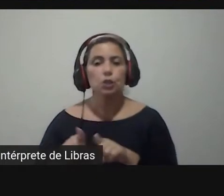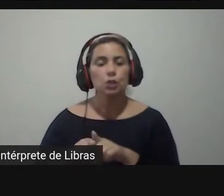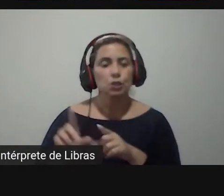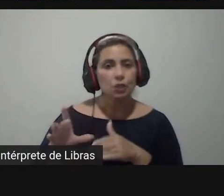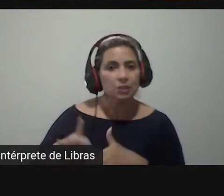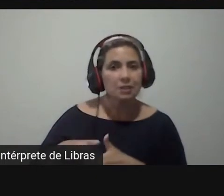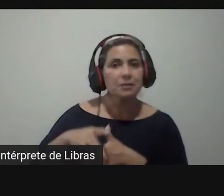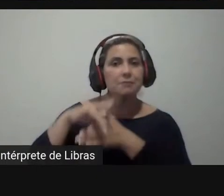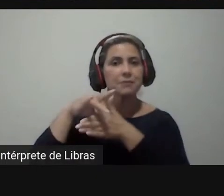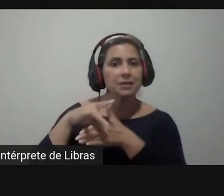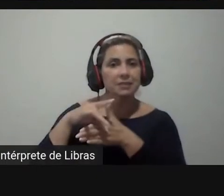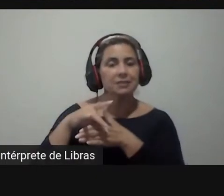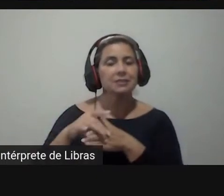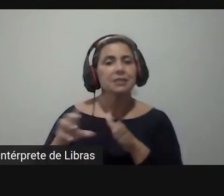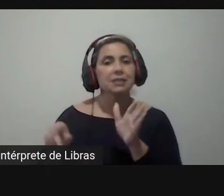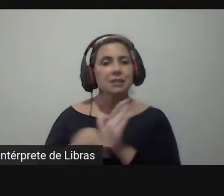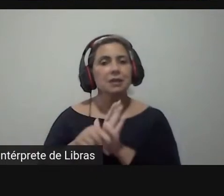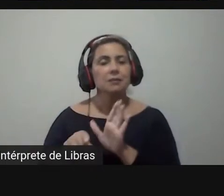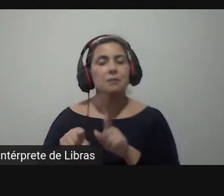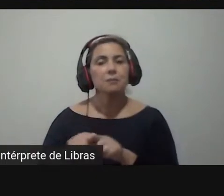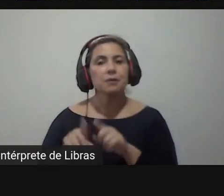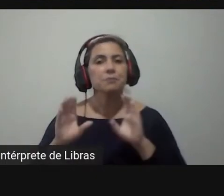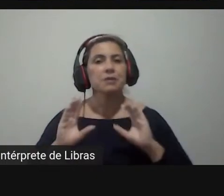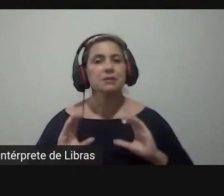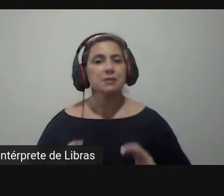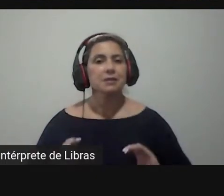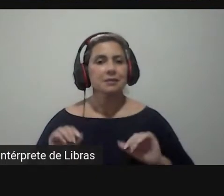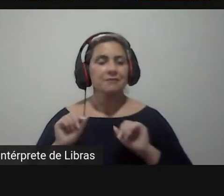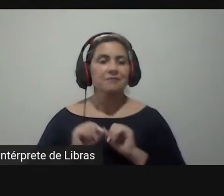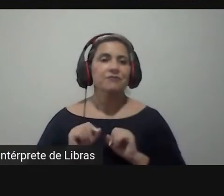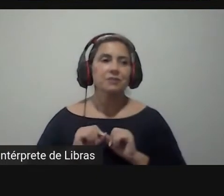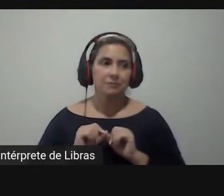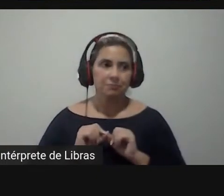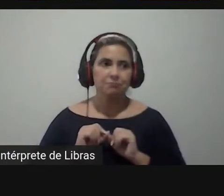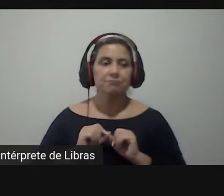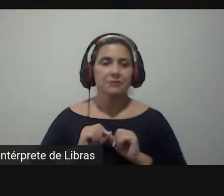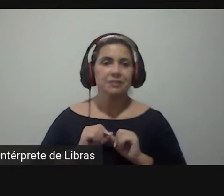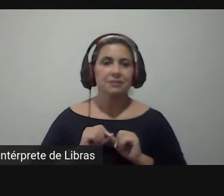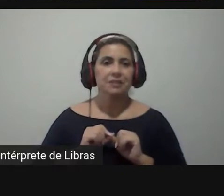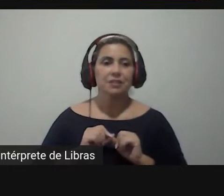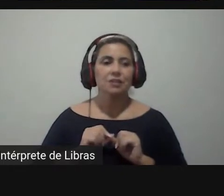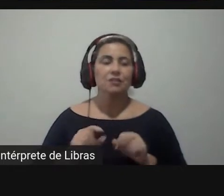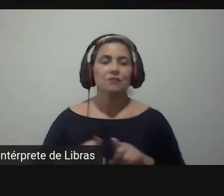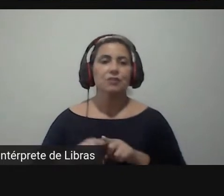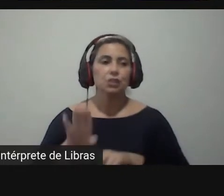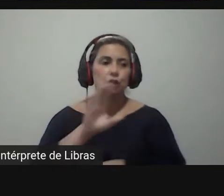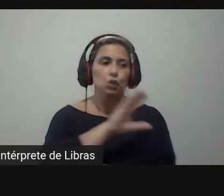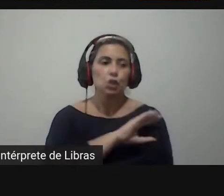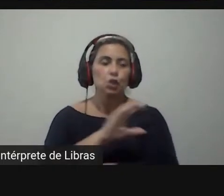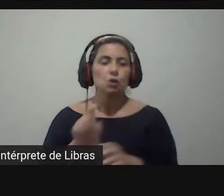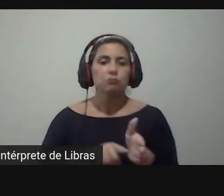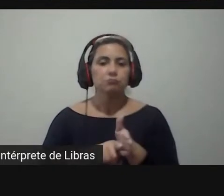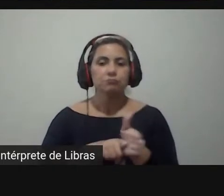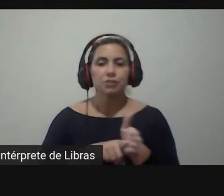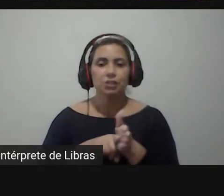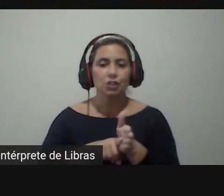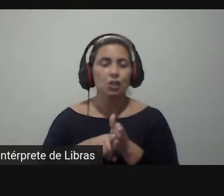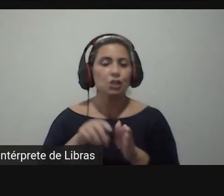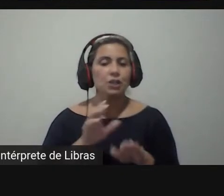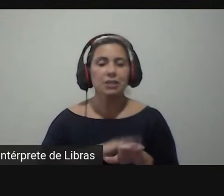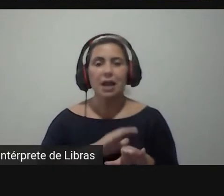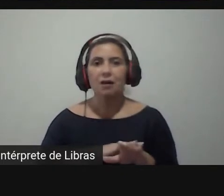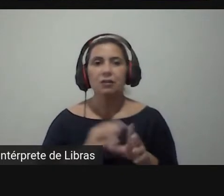e o próprio cidadão ele faz uma vamos dizer uma pré-coordenação da sua demanda na hora do